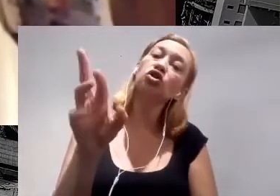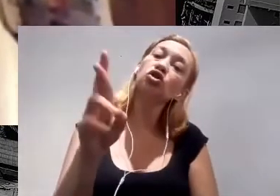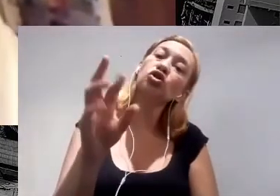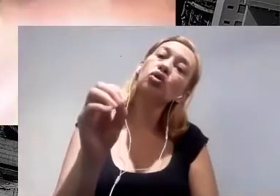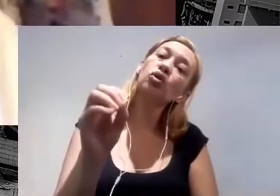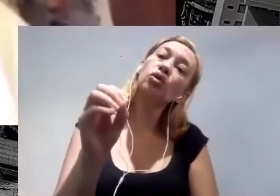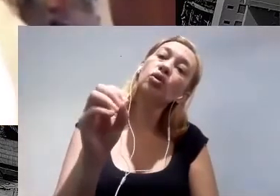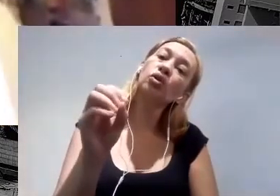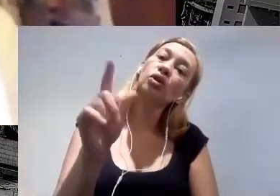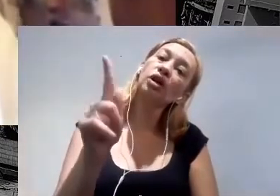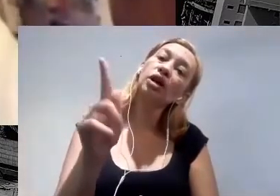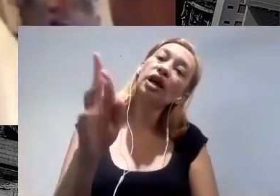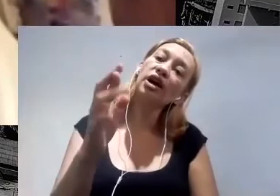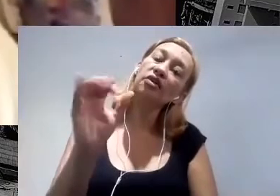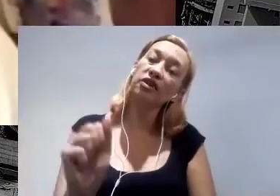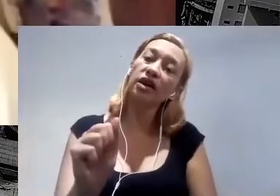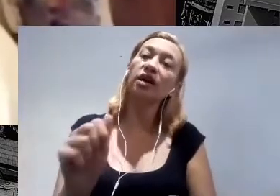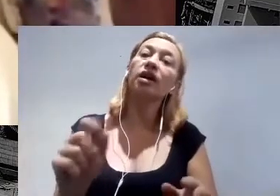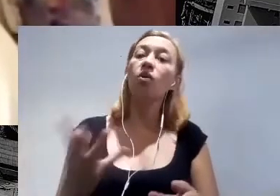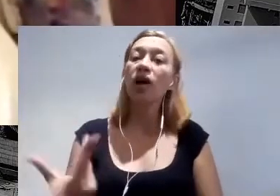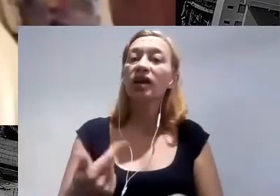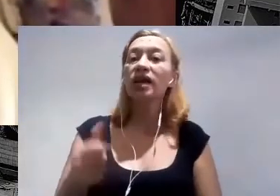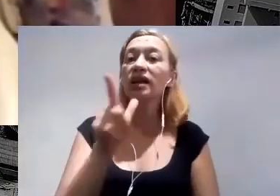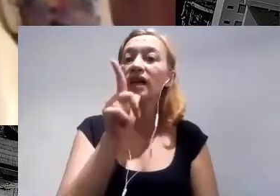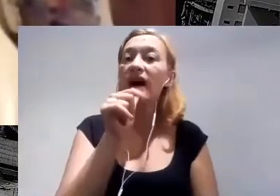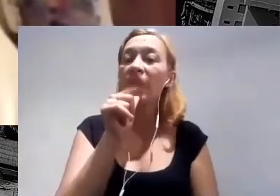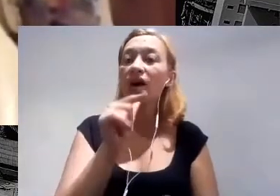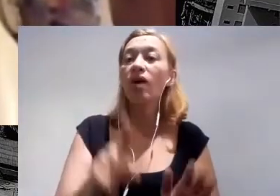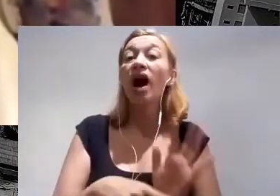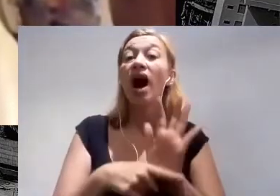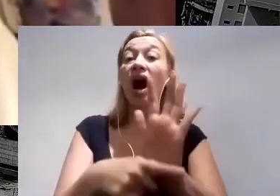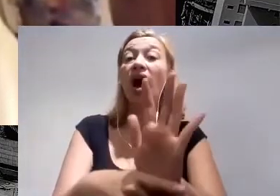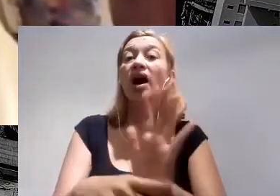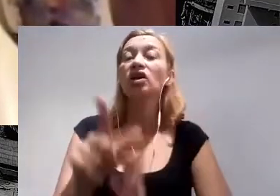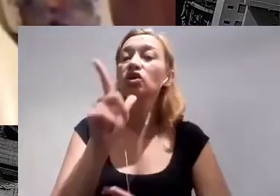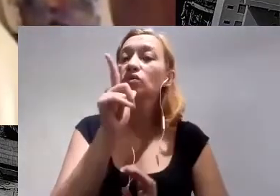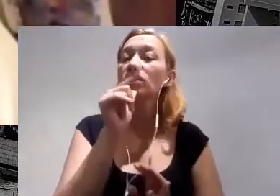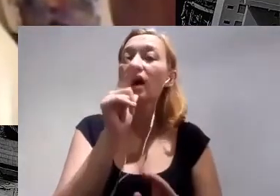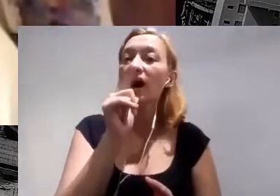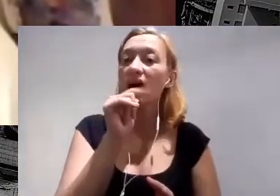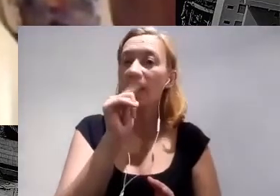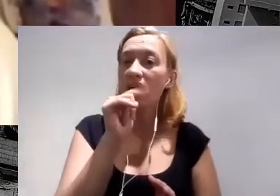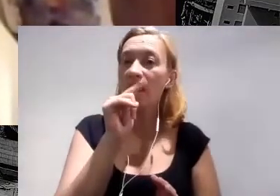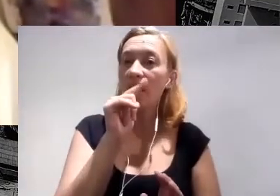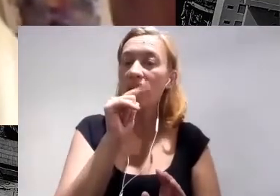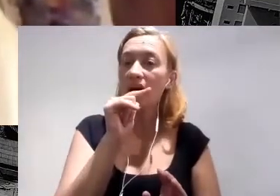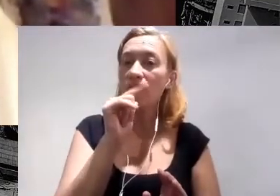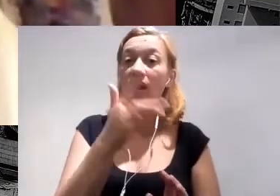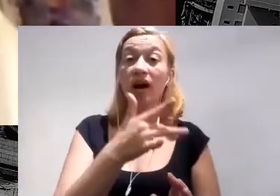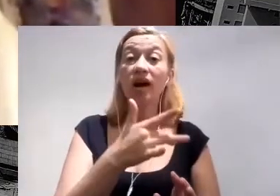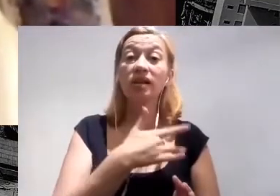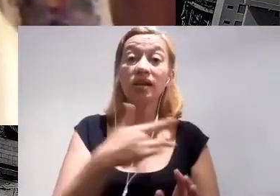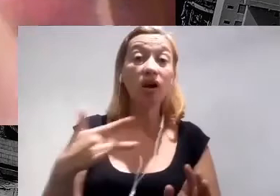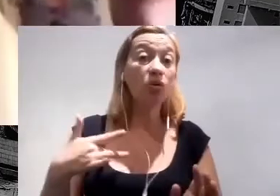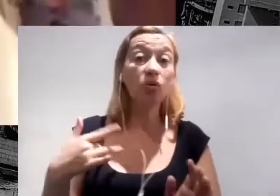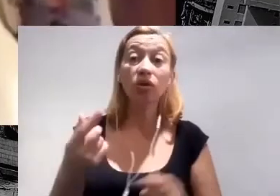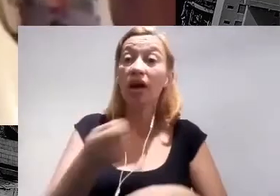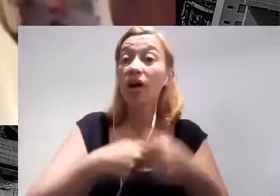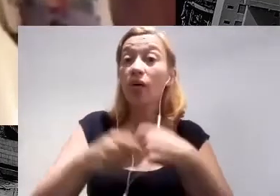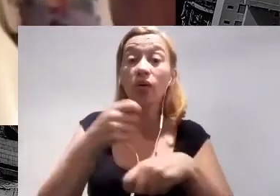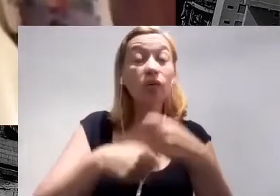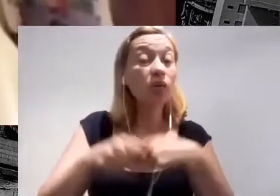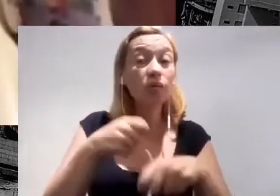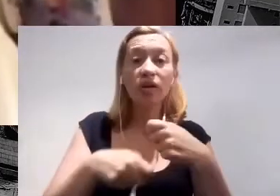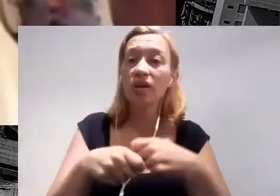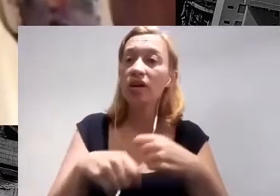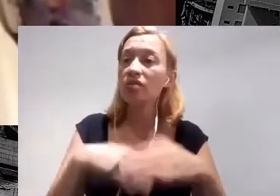Porque a água impulsa o bem-estar social, impulsiona a economia, enfim, tem relação